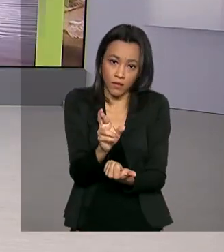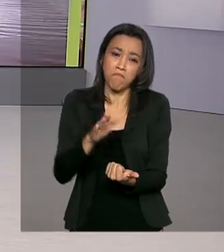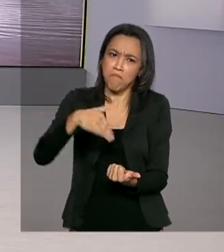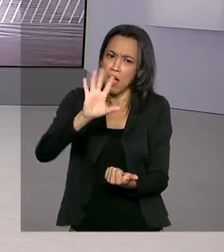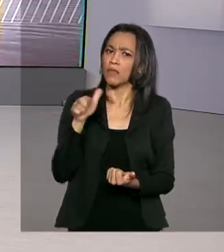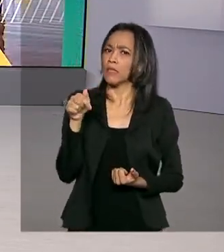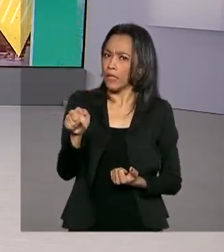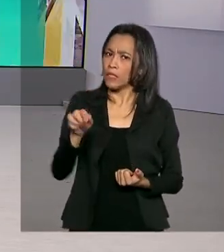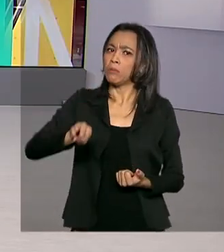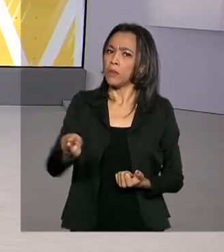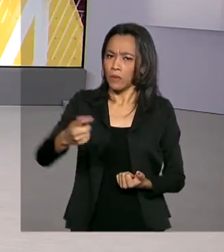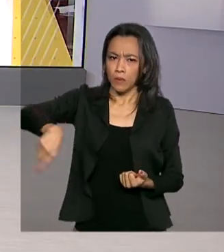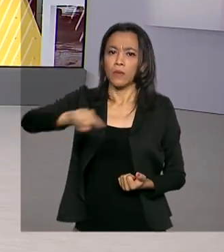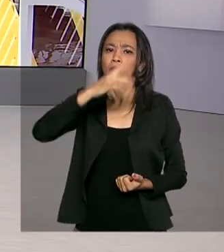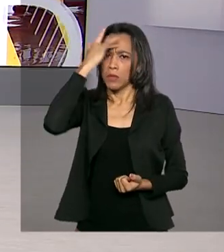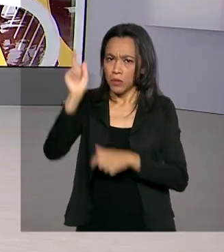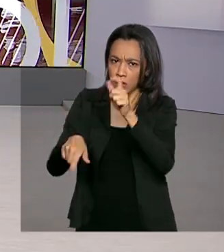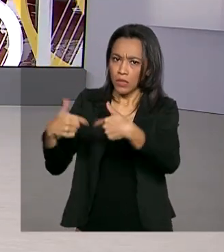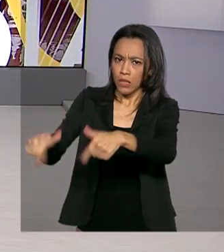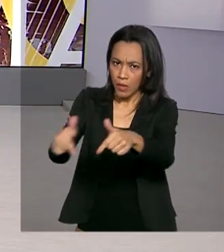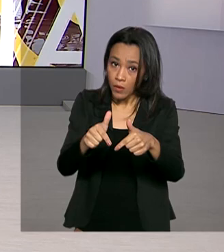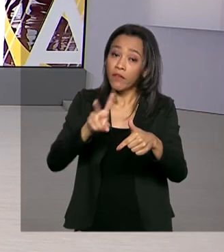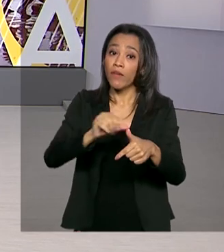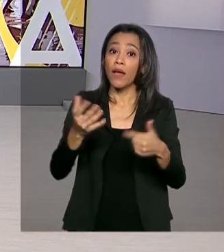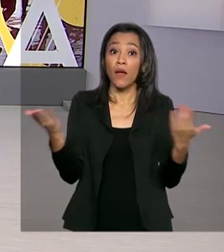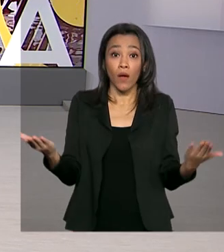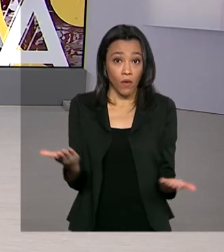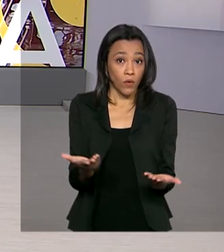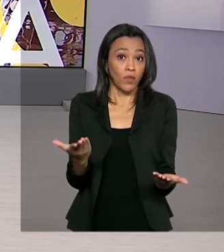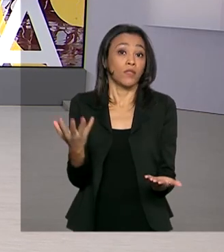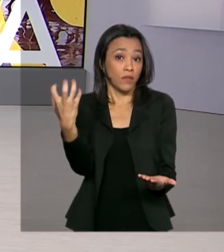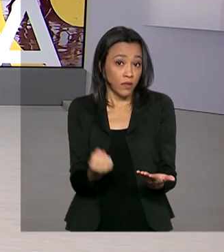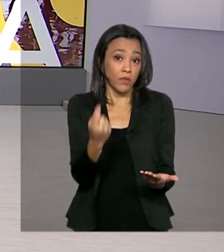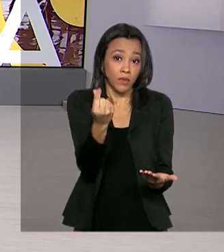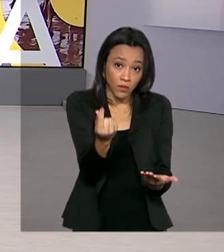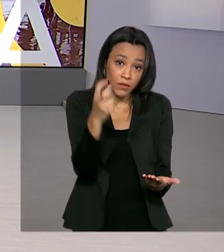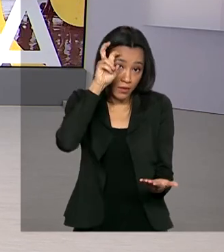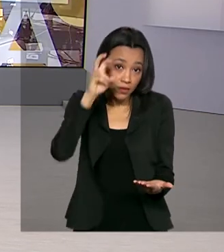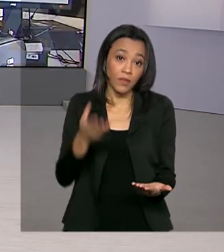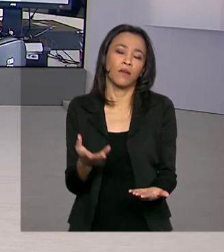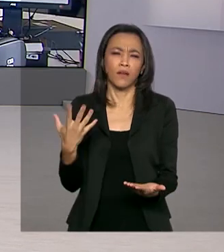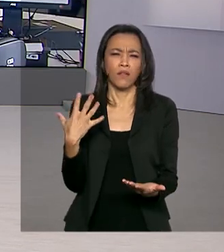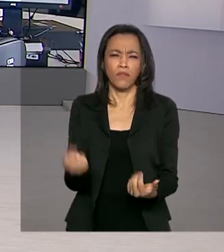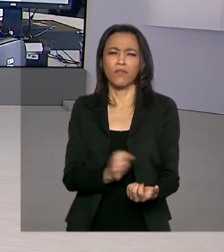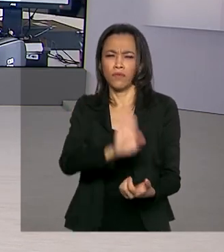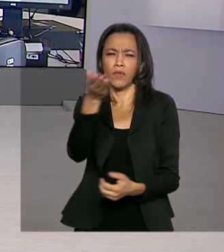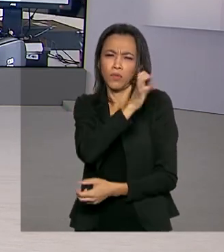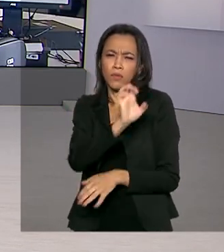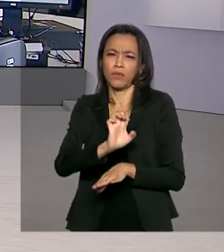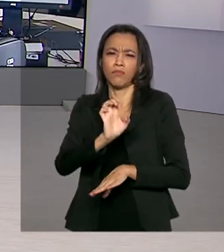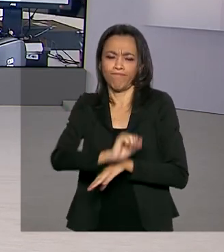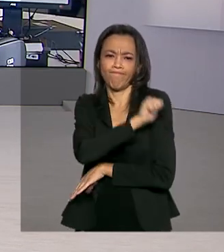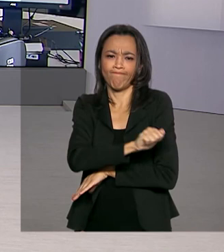de 7 milhões de trabalhadores recebendo nesta quinta-feira. Vamos ao Rio de Janeiro. Maurício de Almeida conta pra gente.